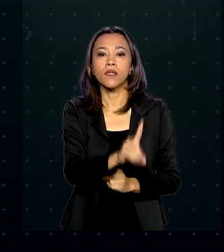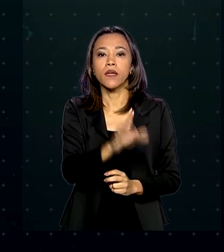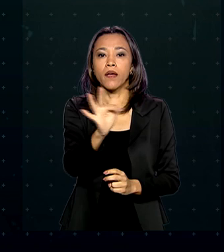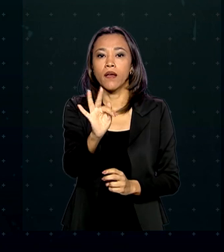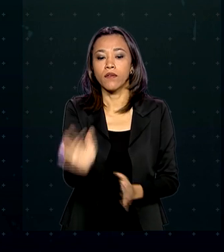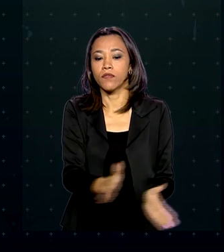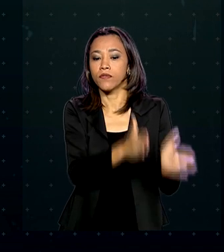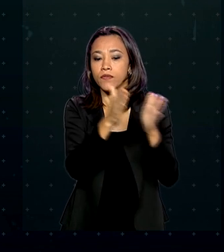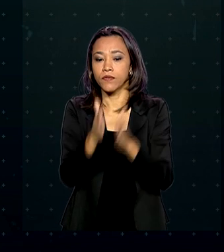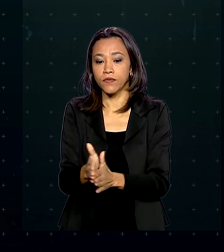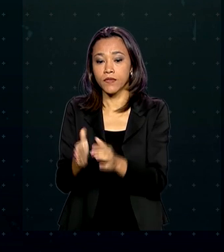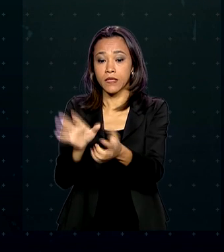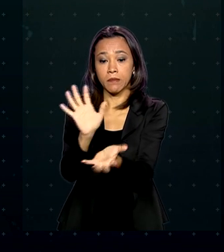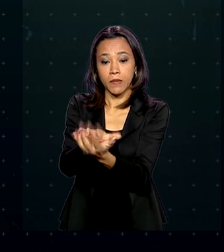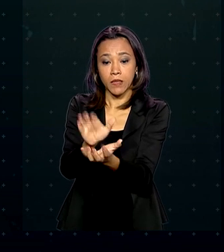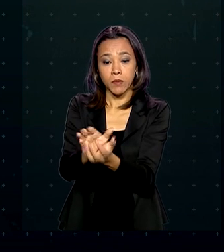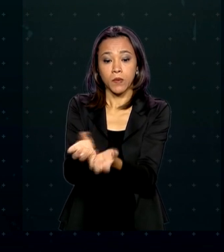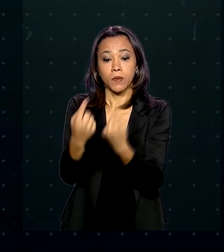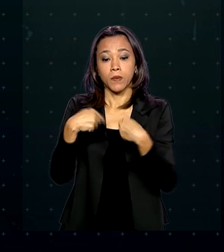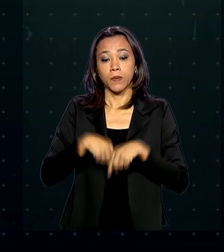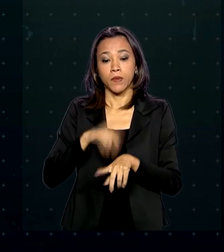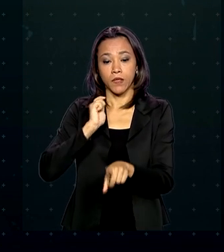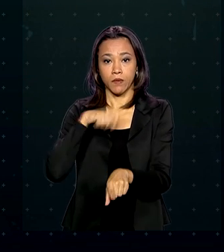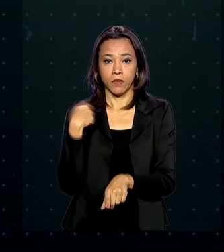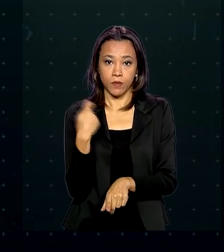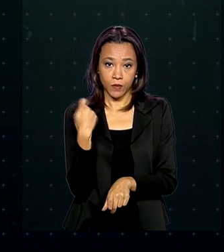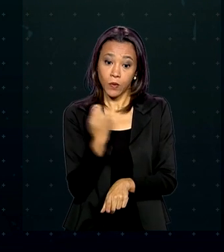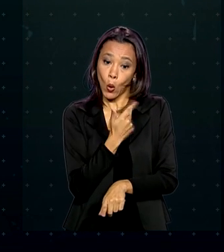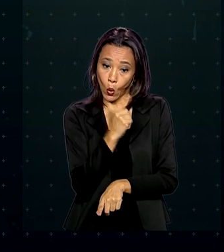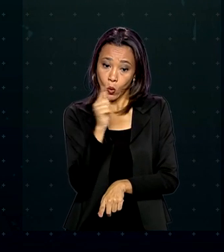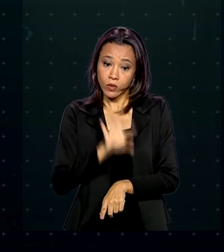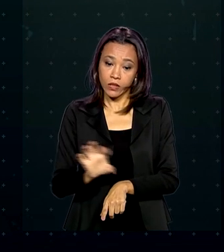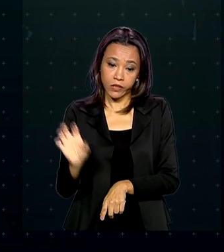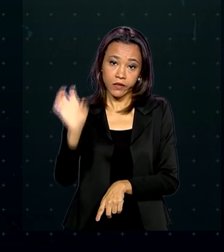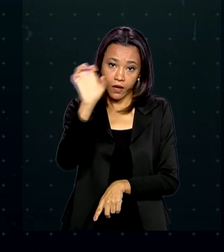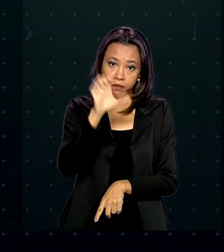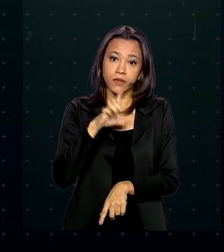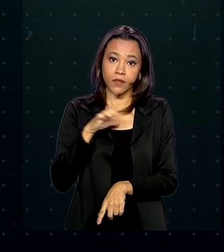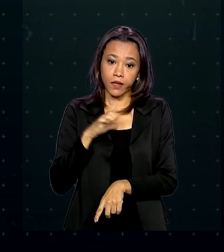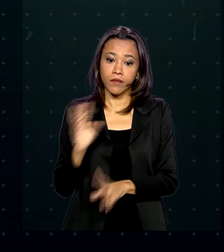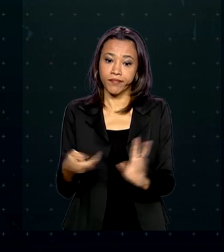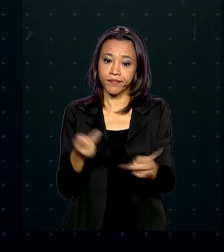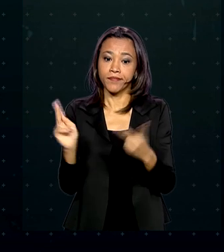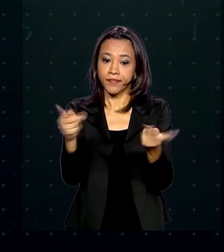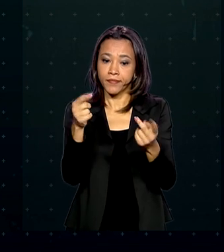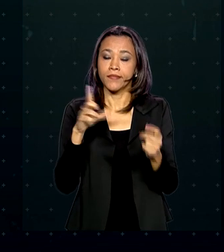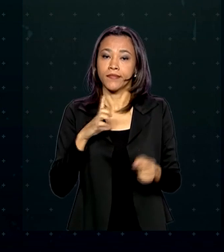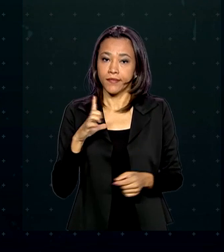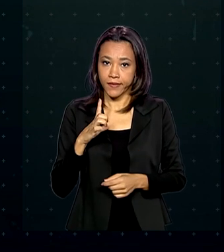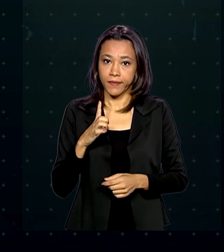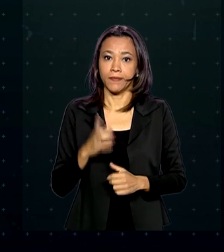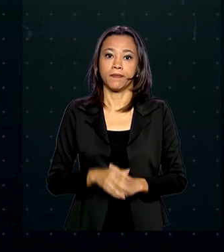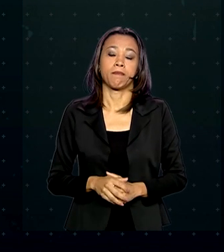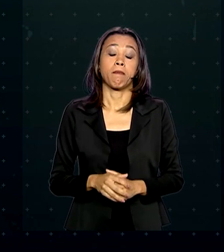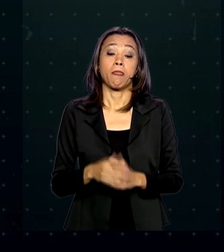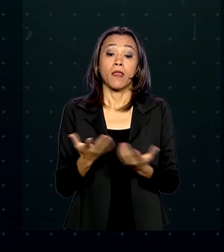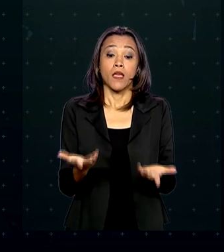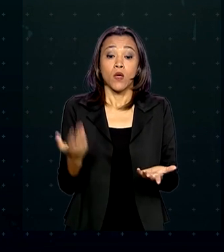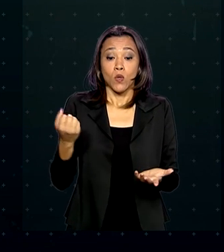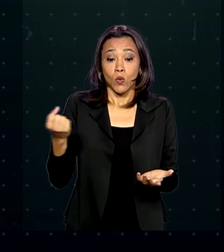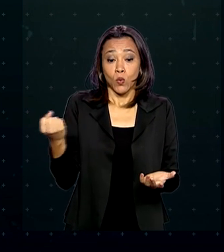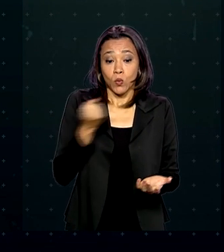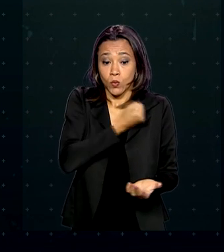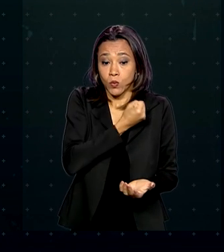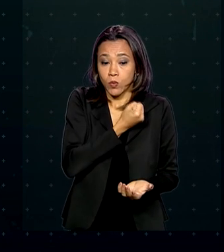Pernambuco e Rio Grande do Sul. Outros estados também registram casos da Covid-19. O número de